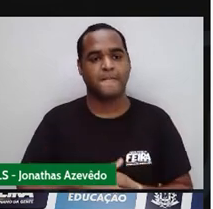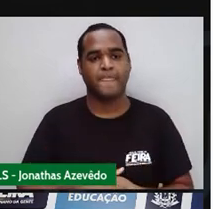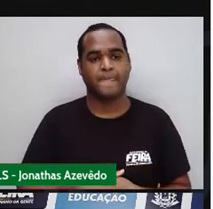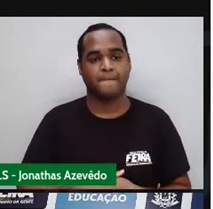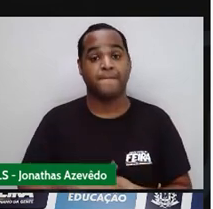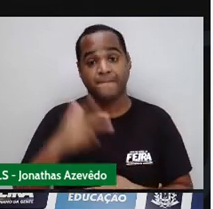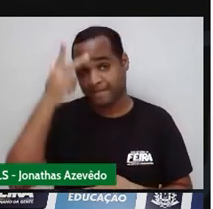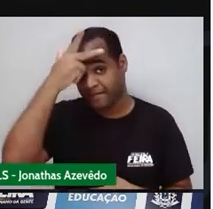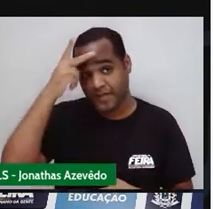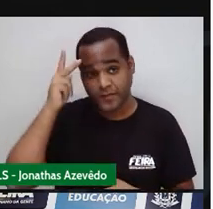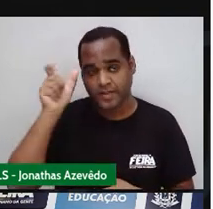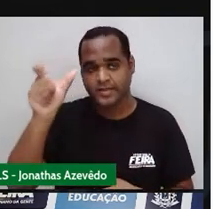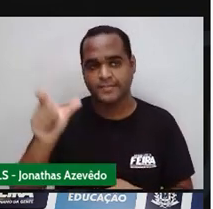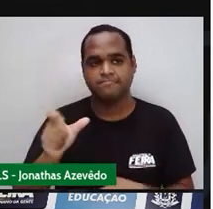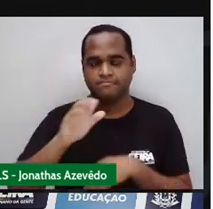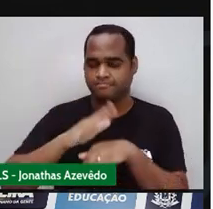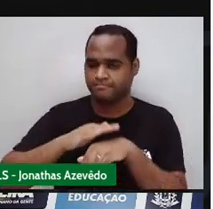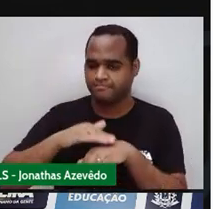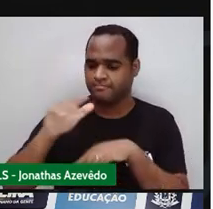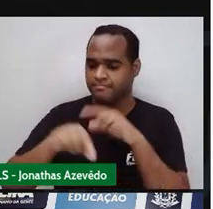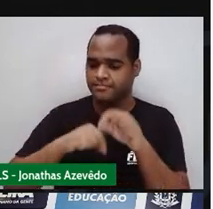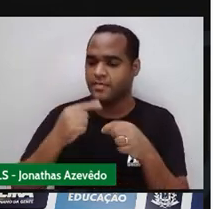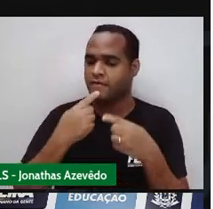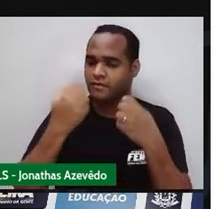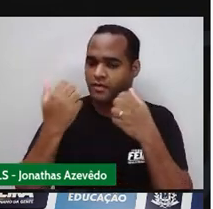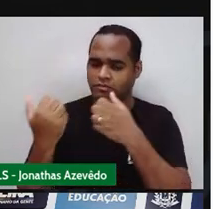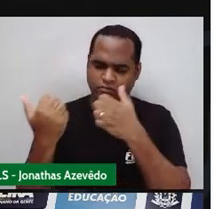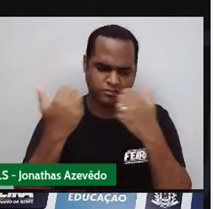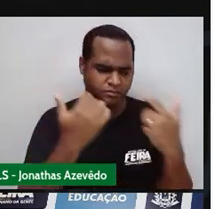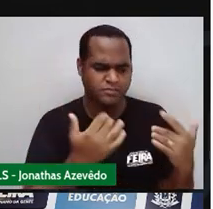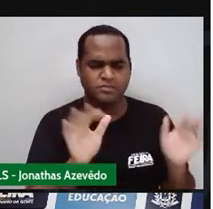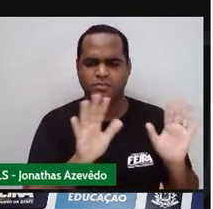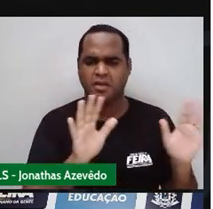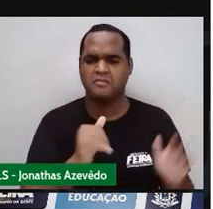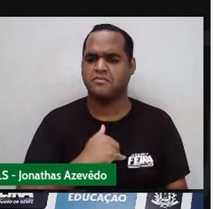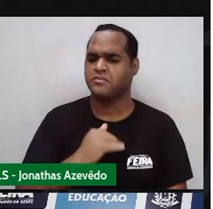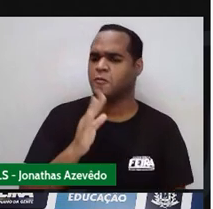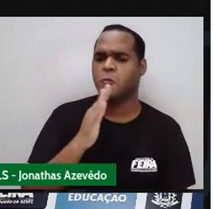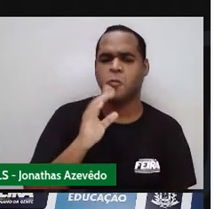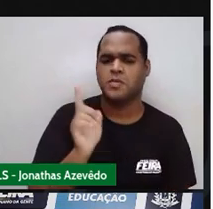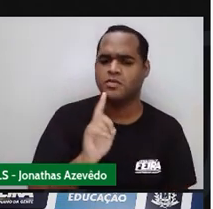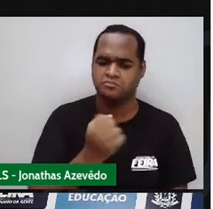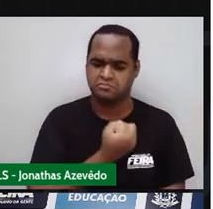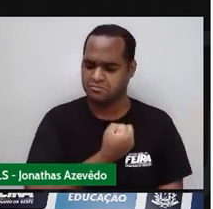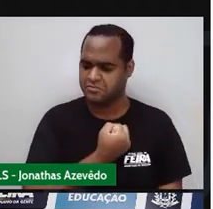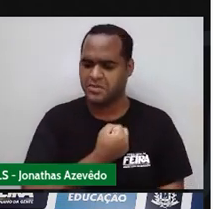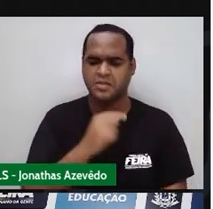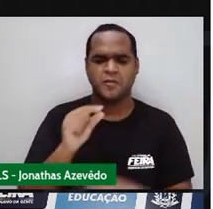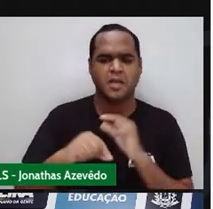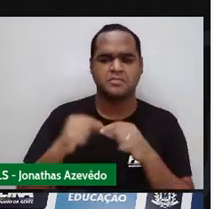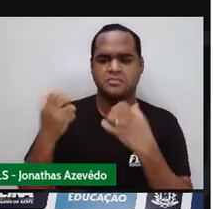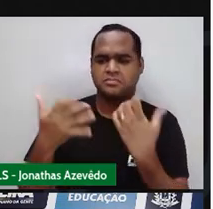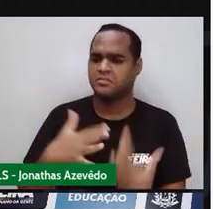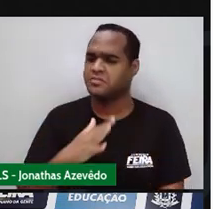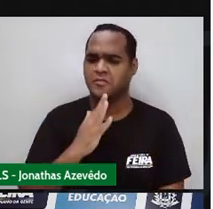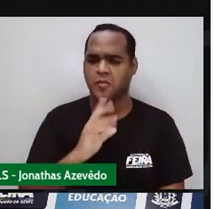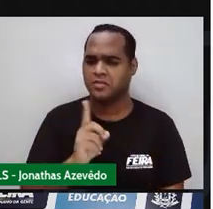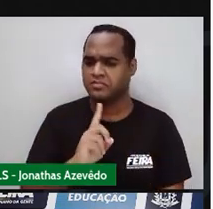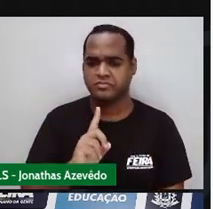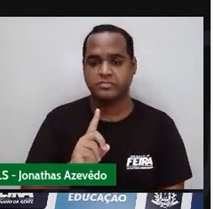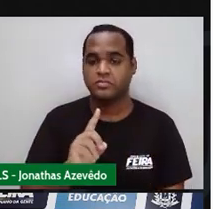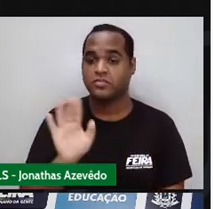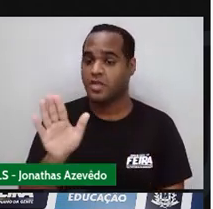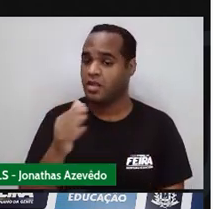pessoa escolhe os três números Ela não fala pra você Você não conhece esses números Esses números que você não